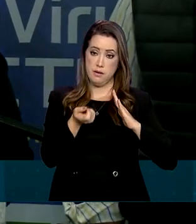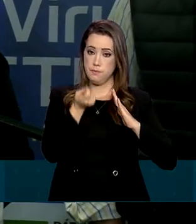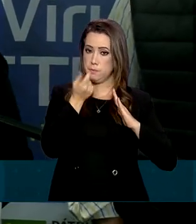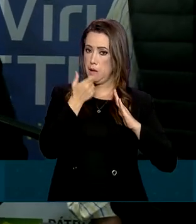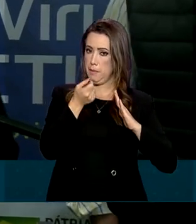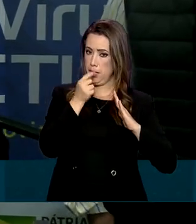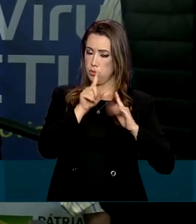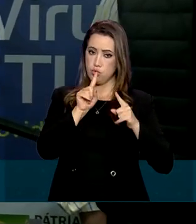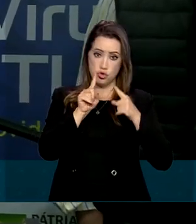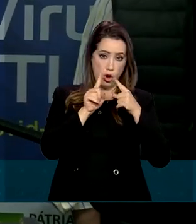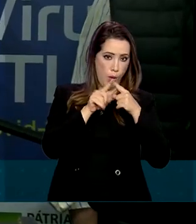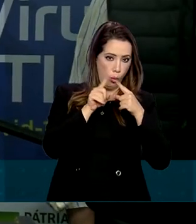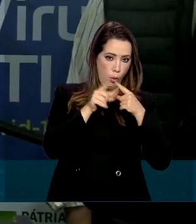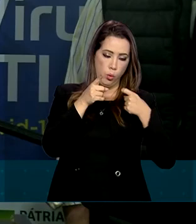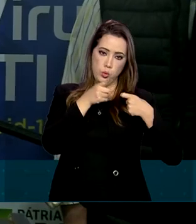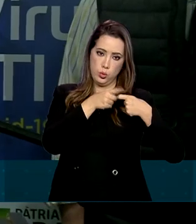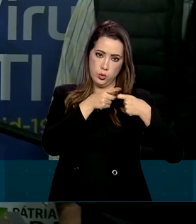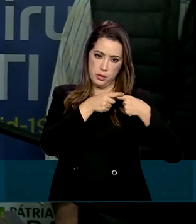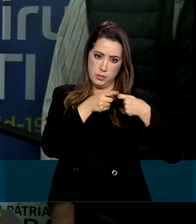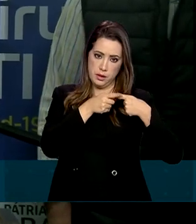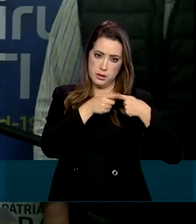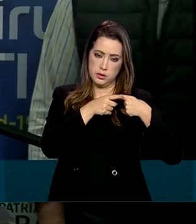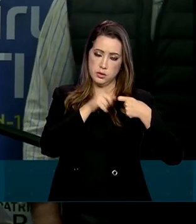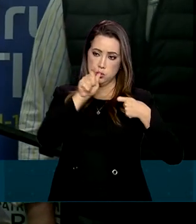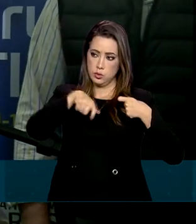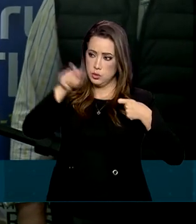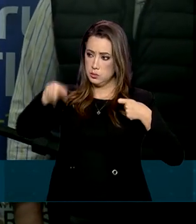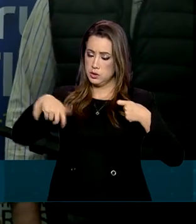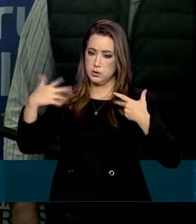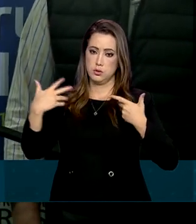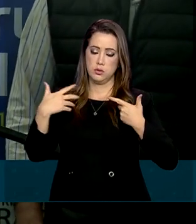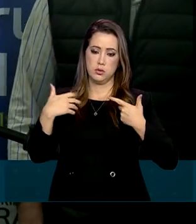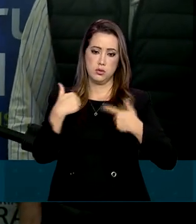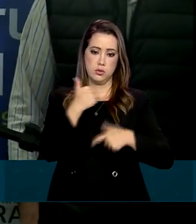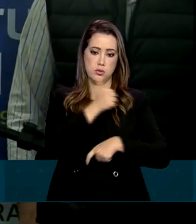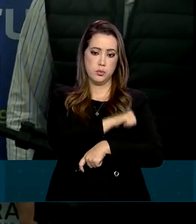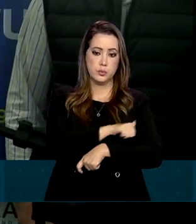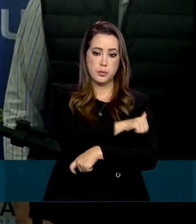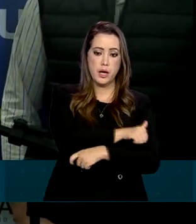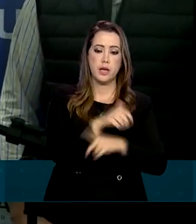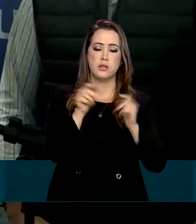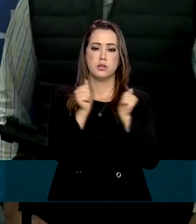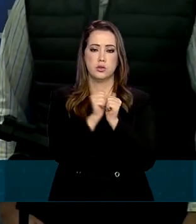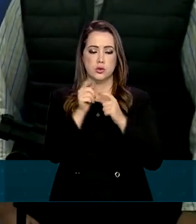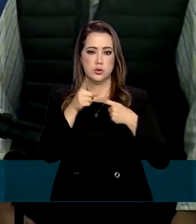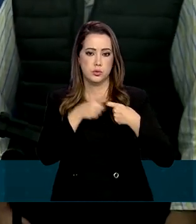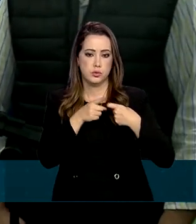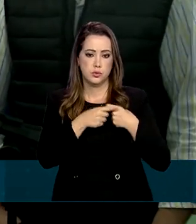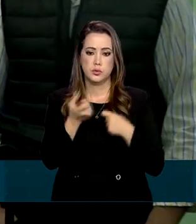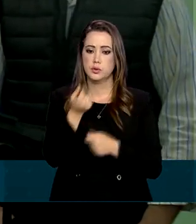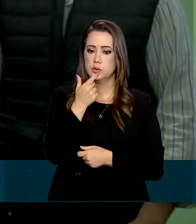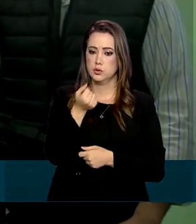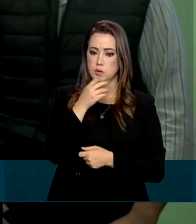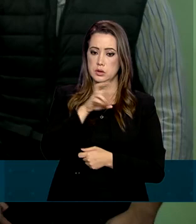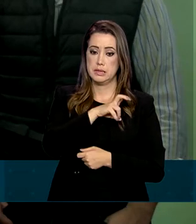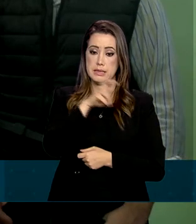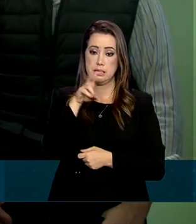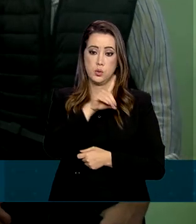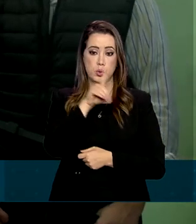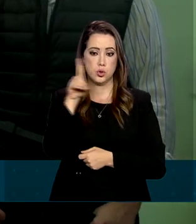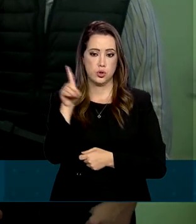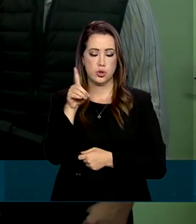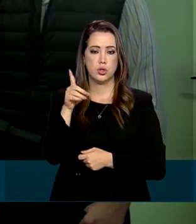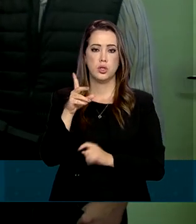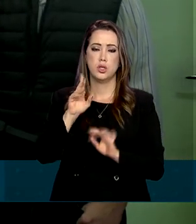pelos enfermeiros e pelo médico. Vai tomar esse medicamento por cinco dias,